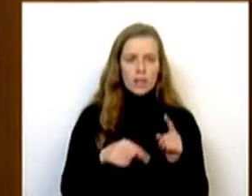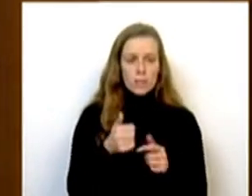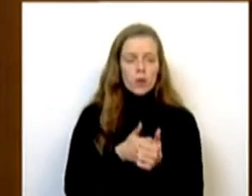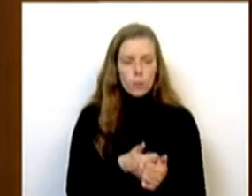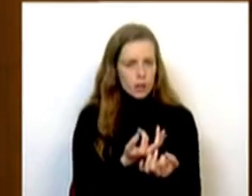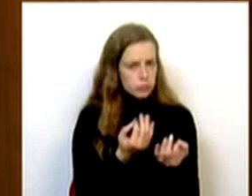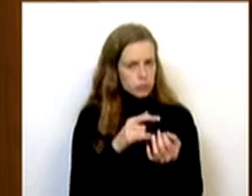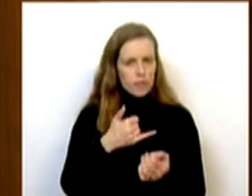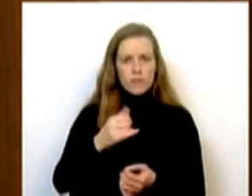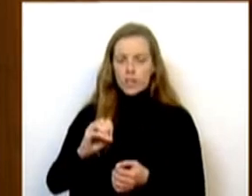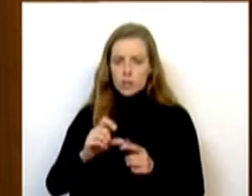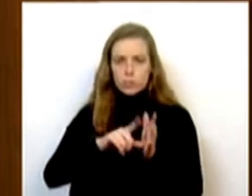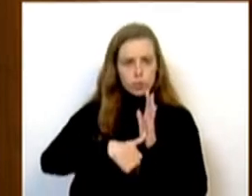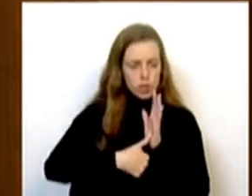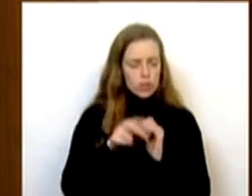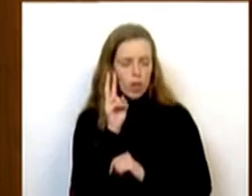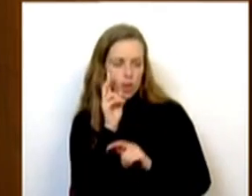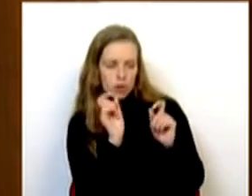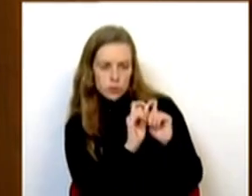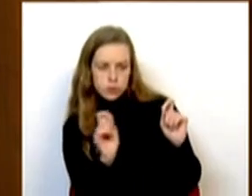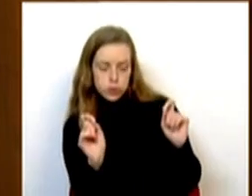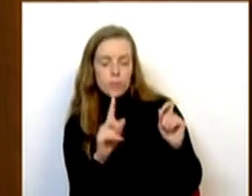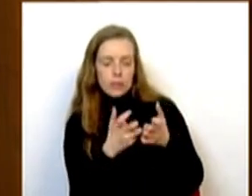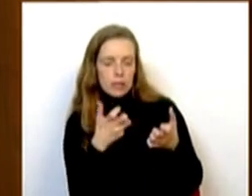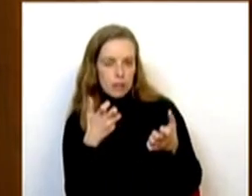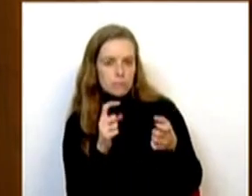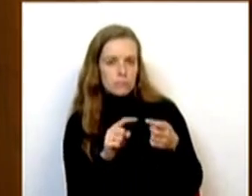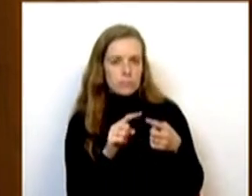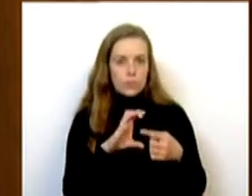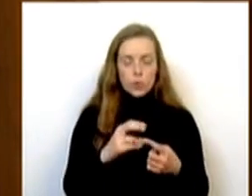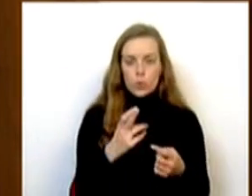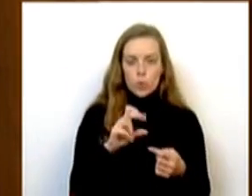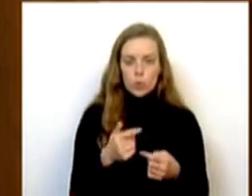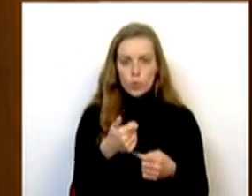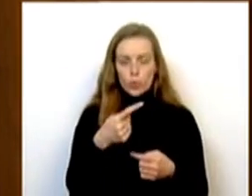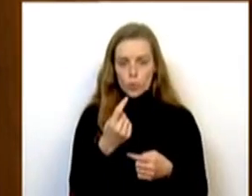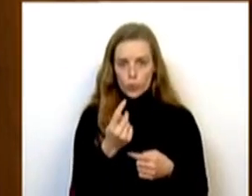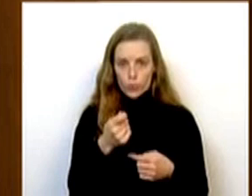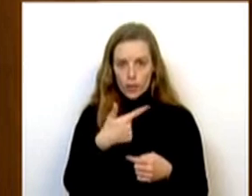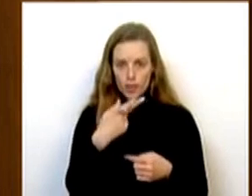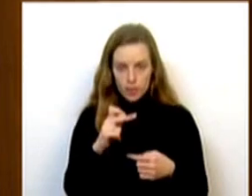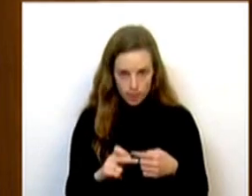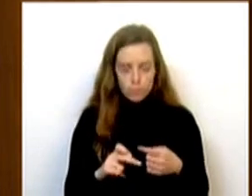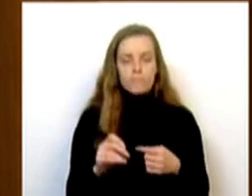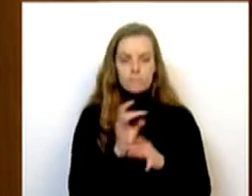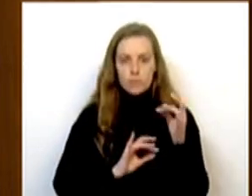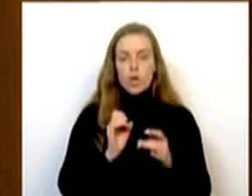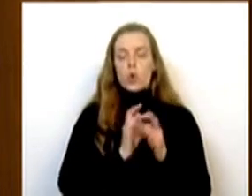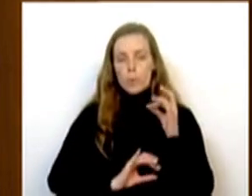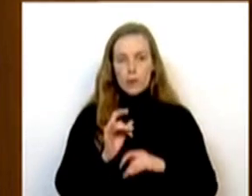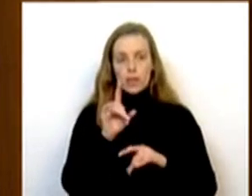20 projetos, como observadores, dos quais destacaria a Corveta de Patrulha Europeia e o Comando Médico Europeu.